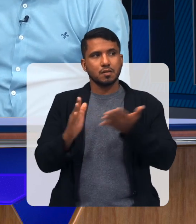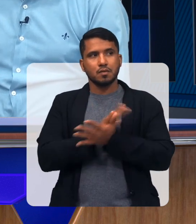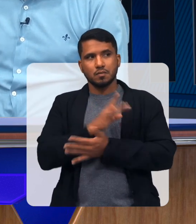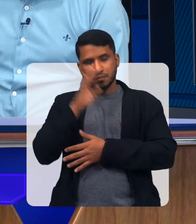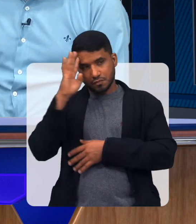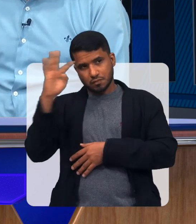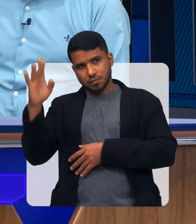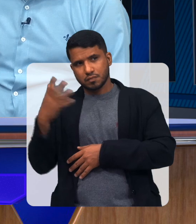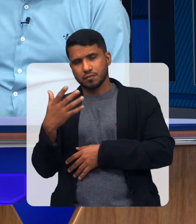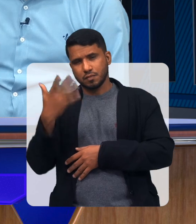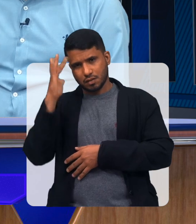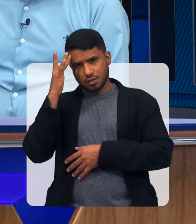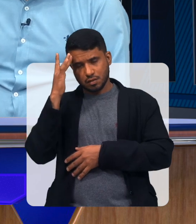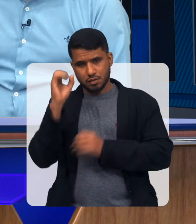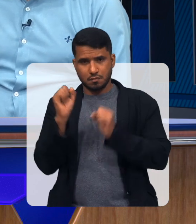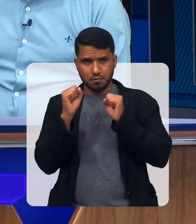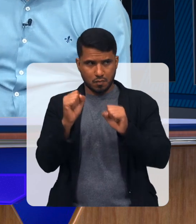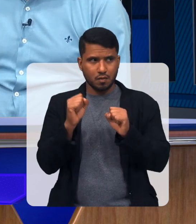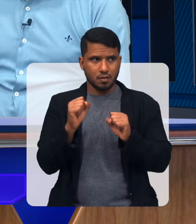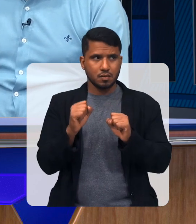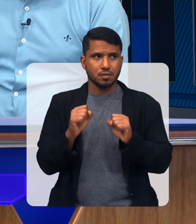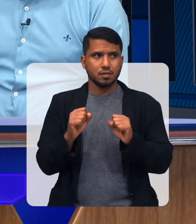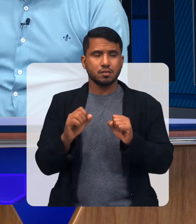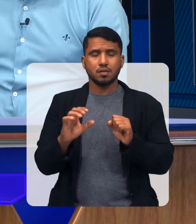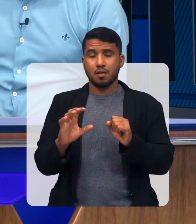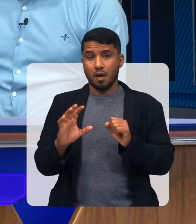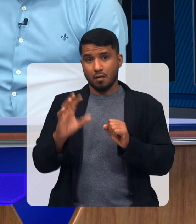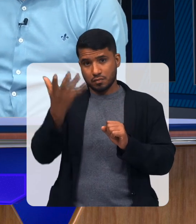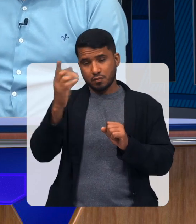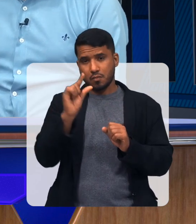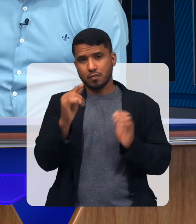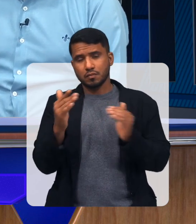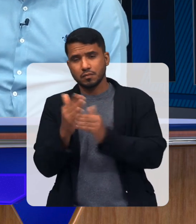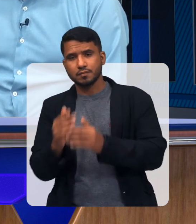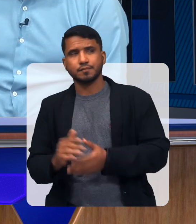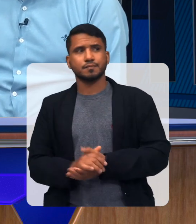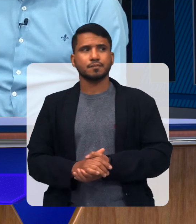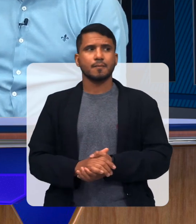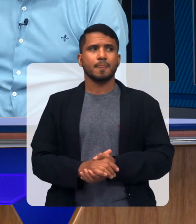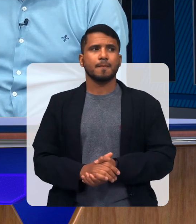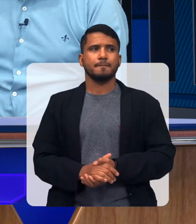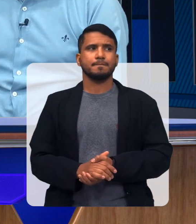Algum sonho Que você acha Que pode ser Concretizado Em pouco tempo